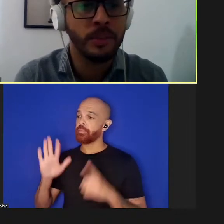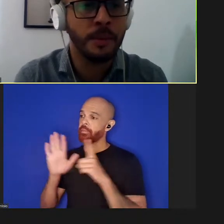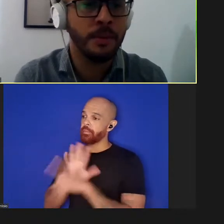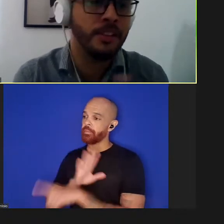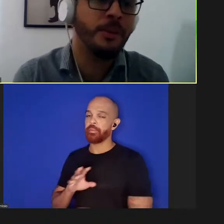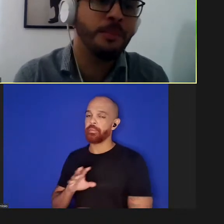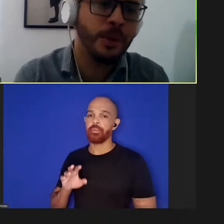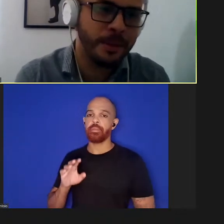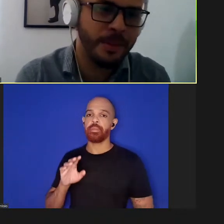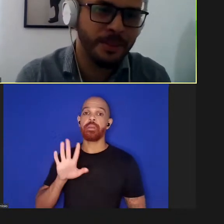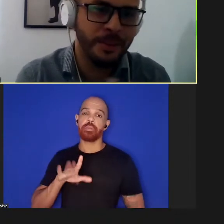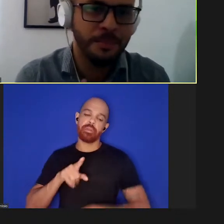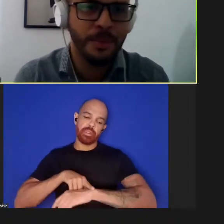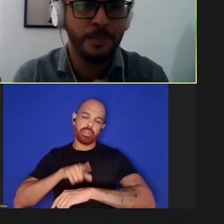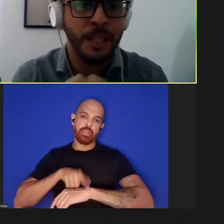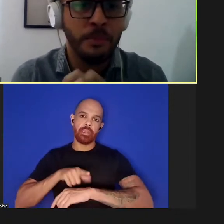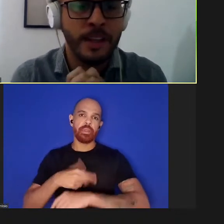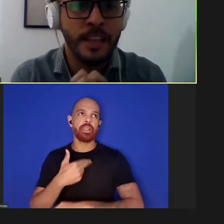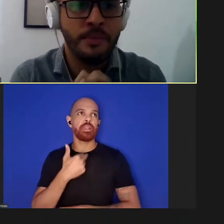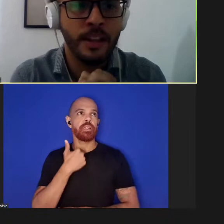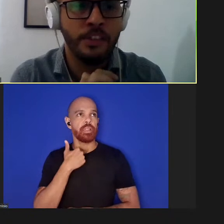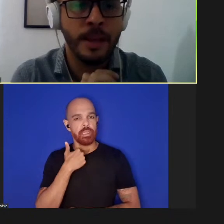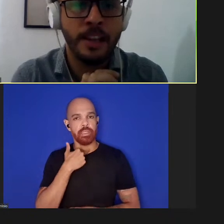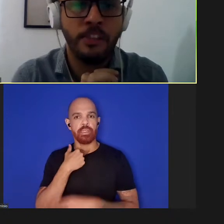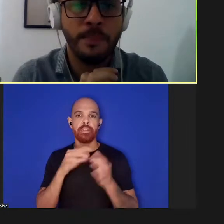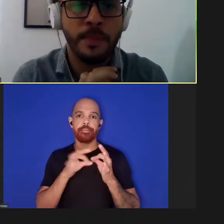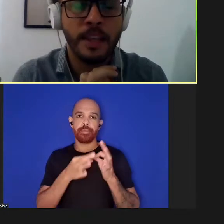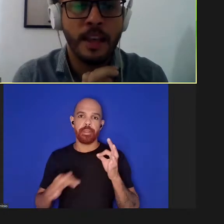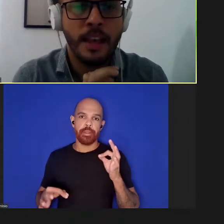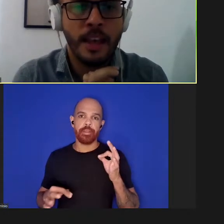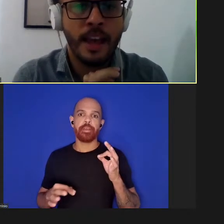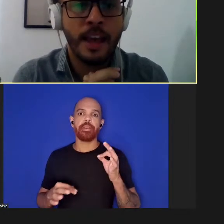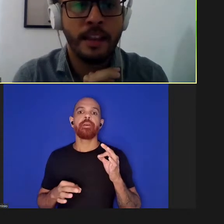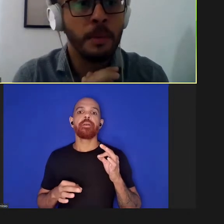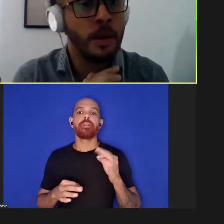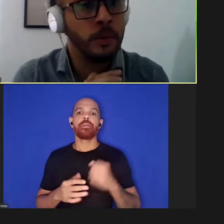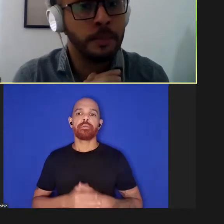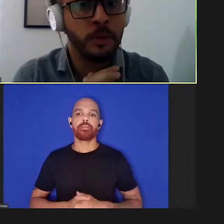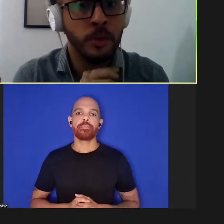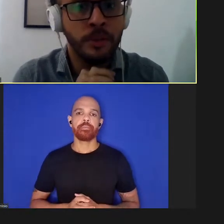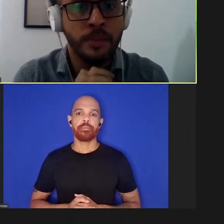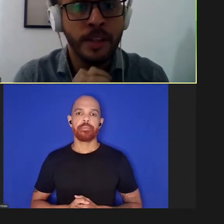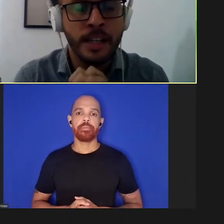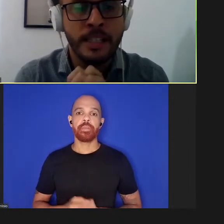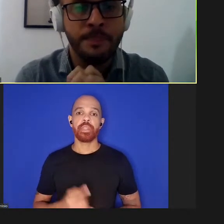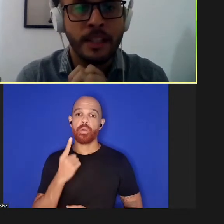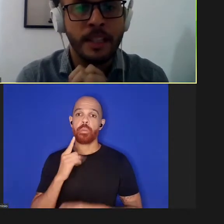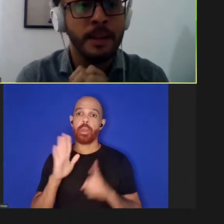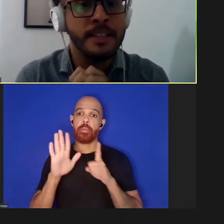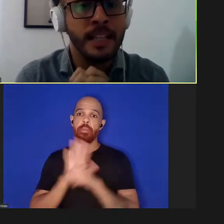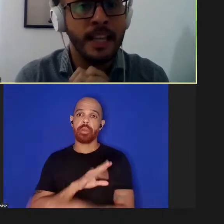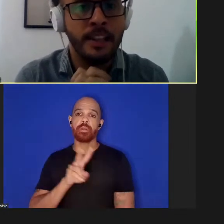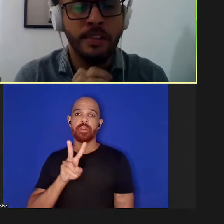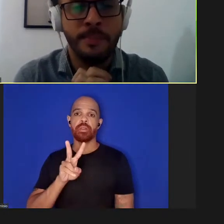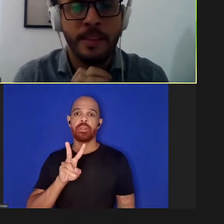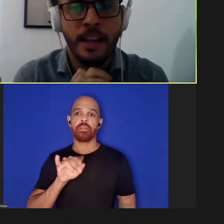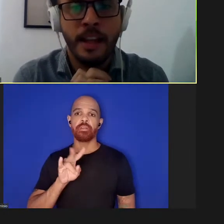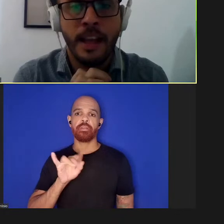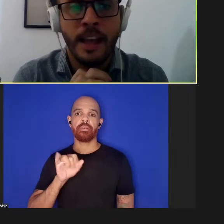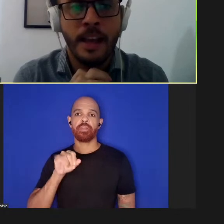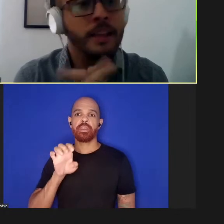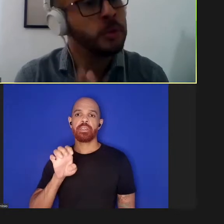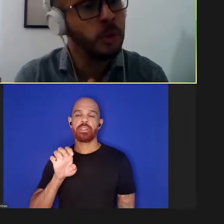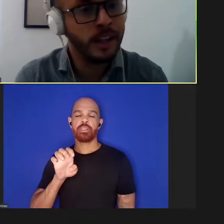não podemos fazer infelizmente tem uma pergunta para a doutora Viviane da Patrícia Leite